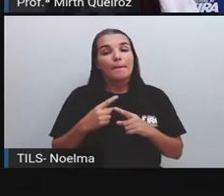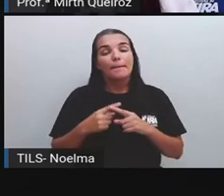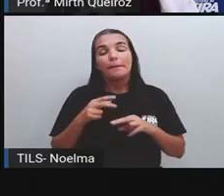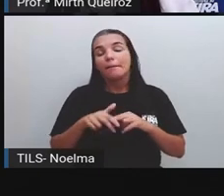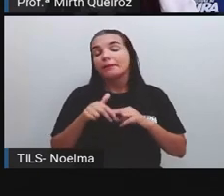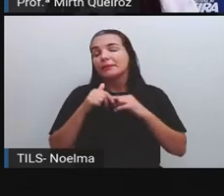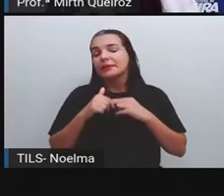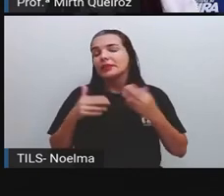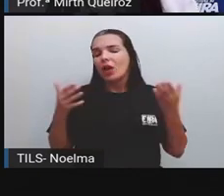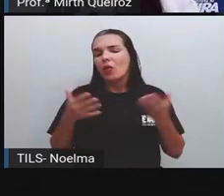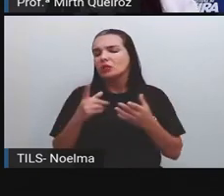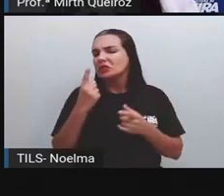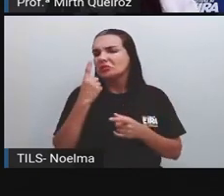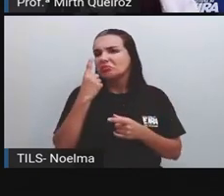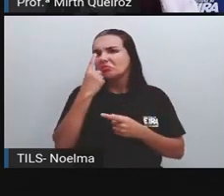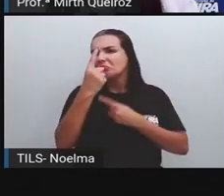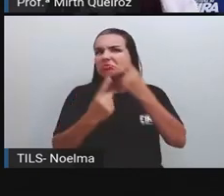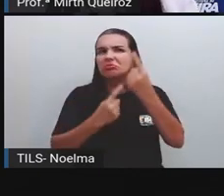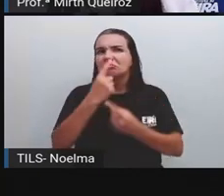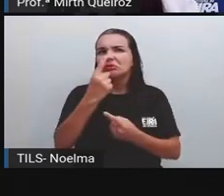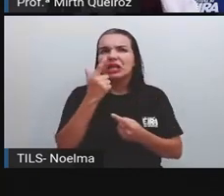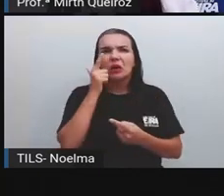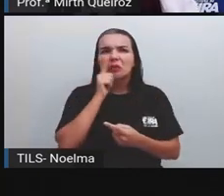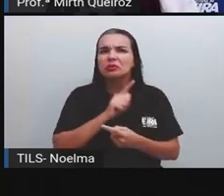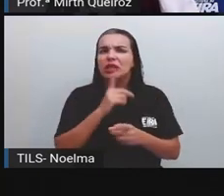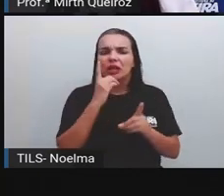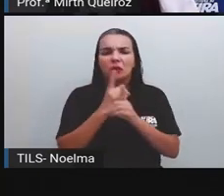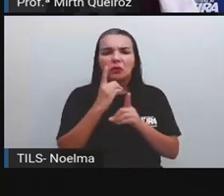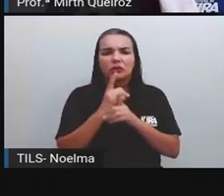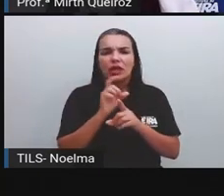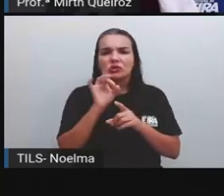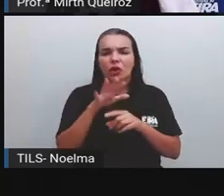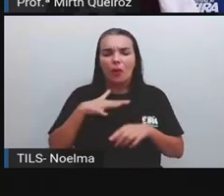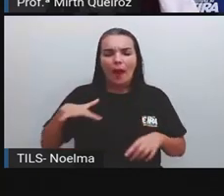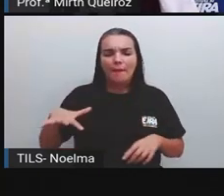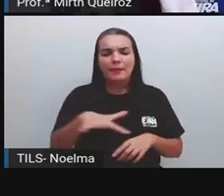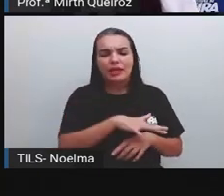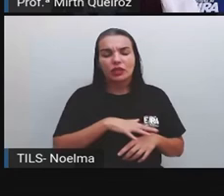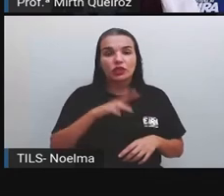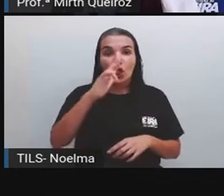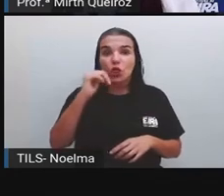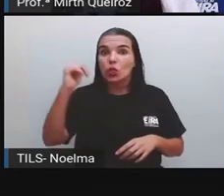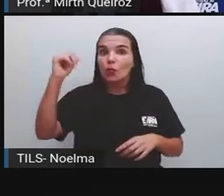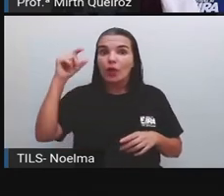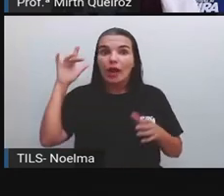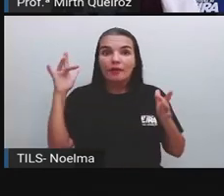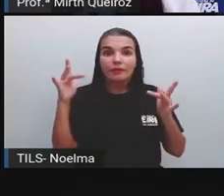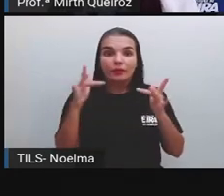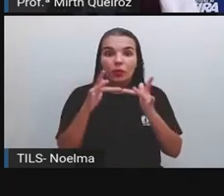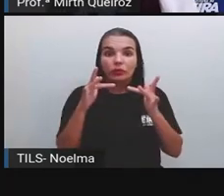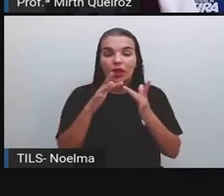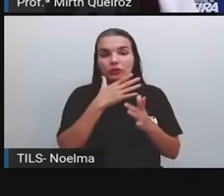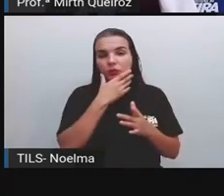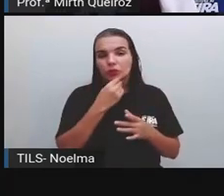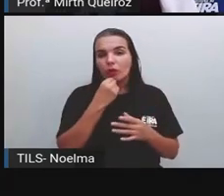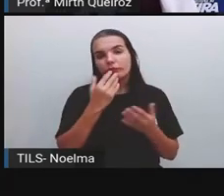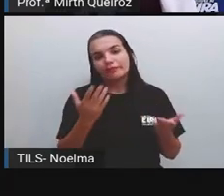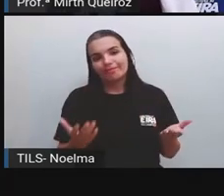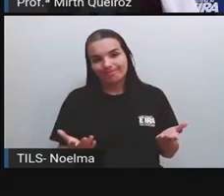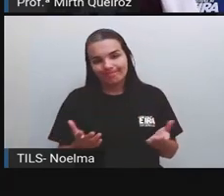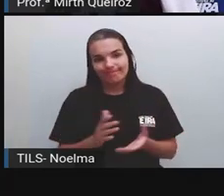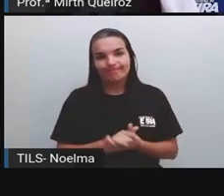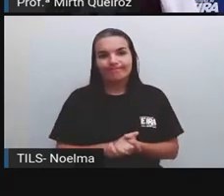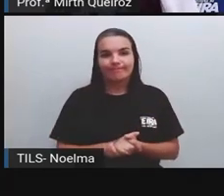consegue encontrar no mundo um ambiente que seja totalmente aí natural, somente com elementos